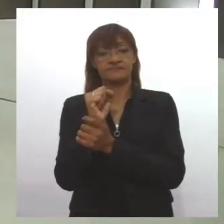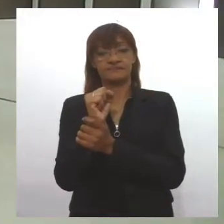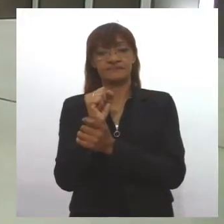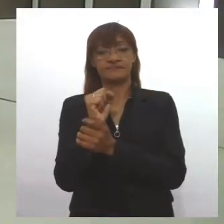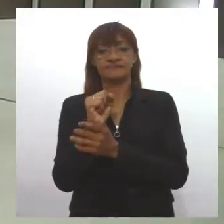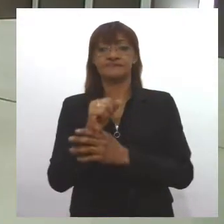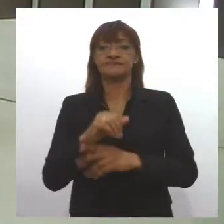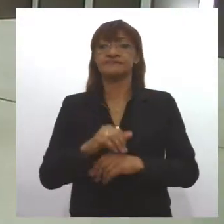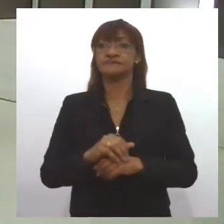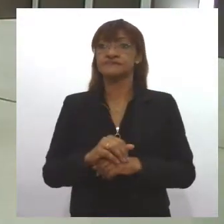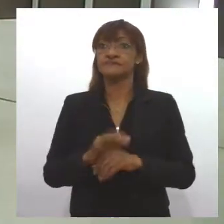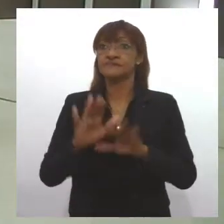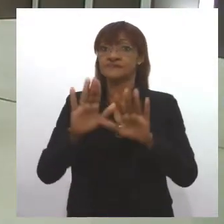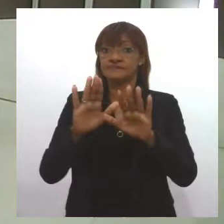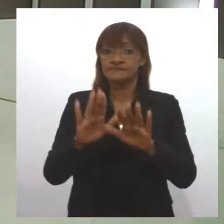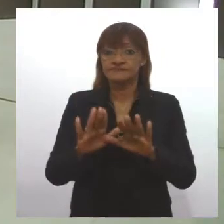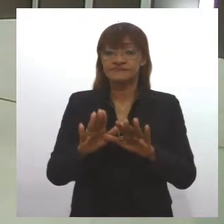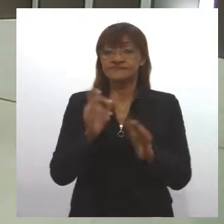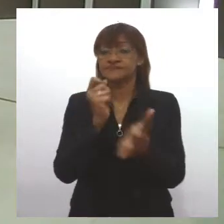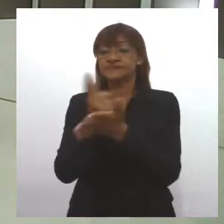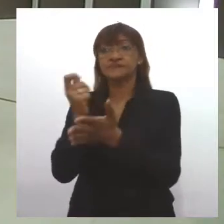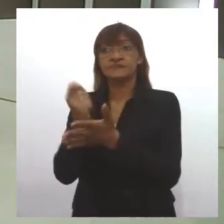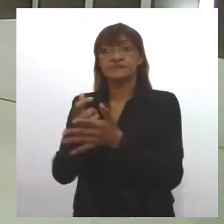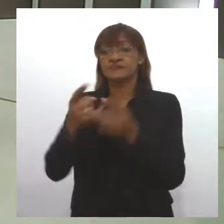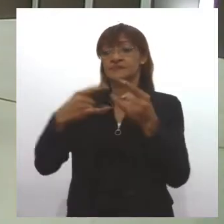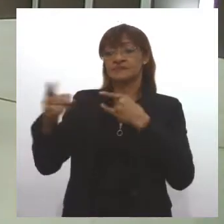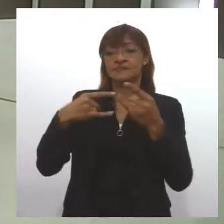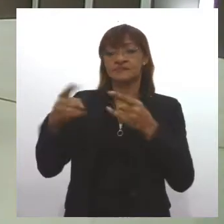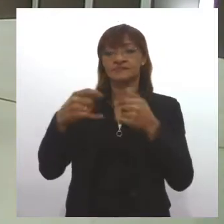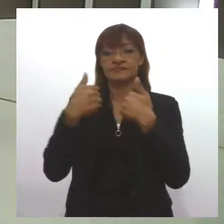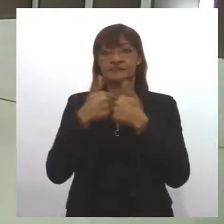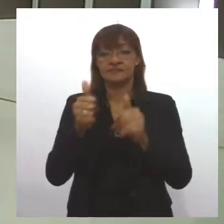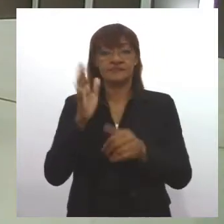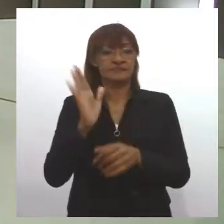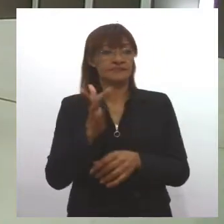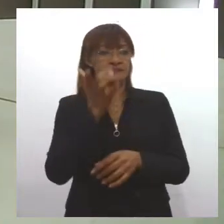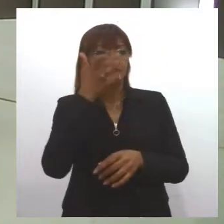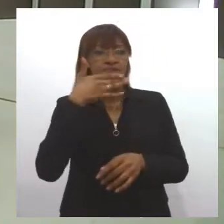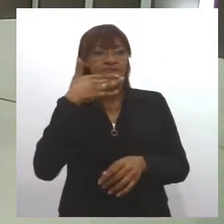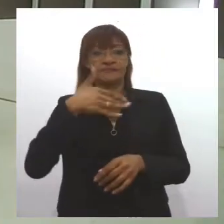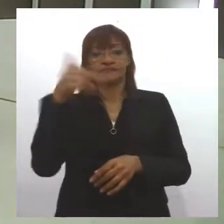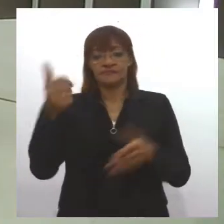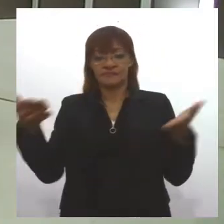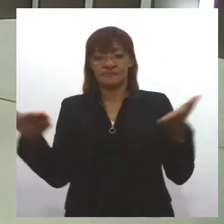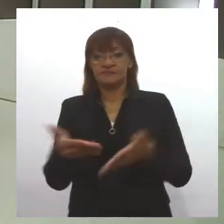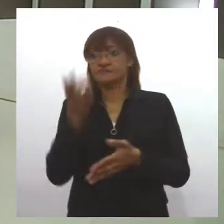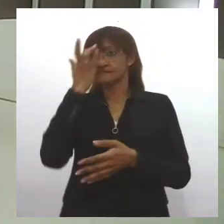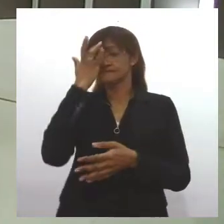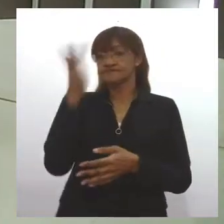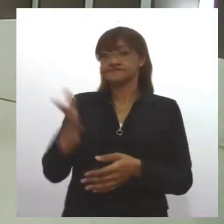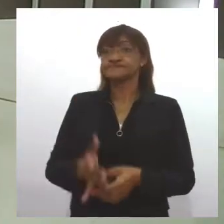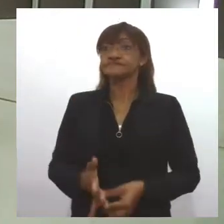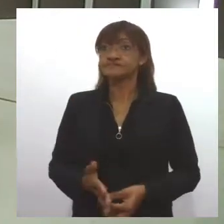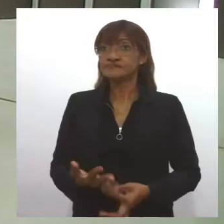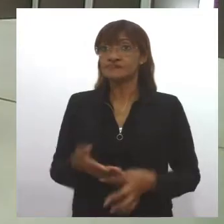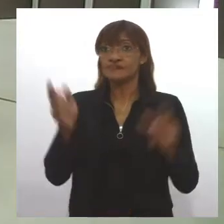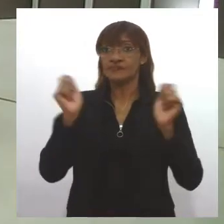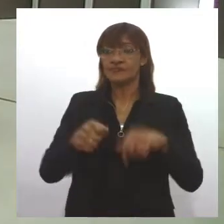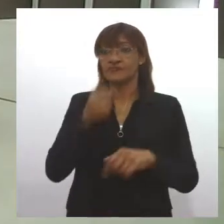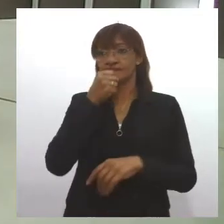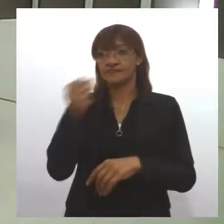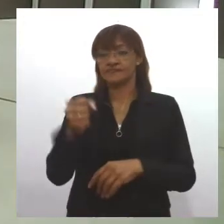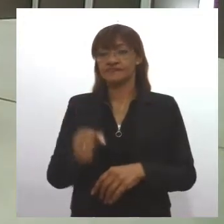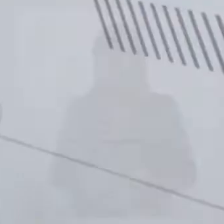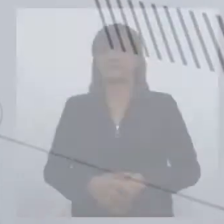E olha só, a compra de passagem para transporte coletivo fica facilitada a partir de hoje. Mais informações você confere com a repórter Aline